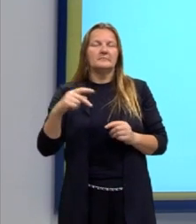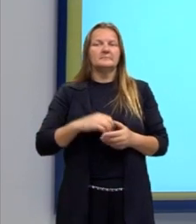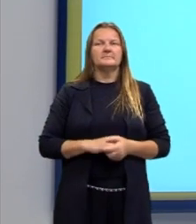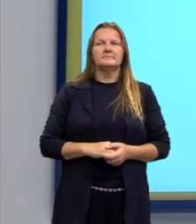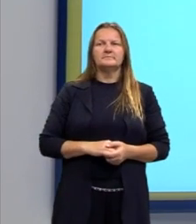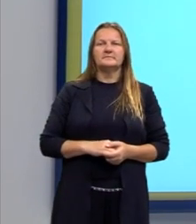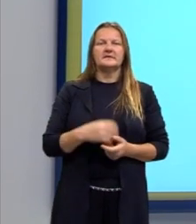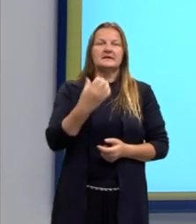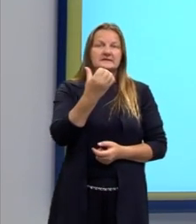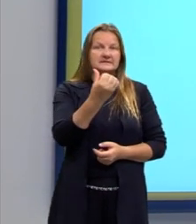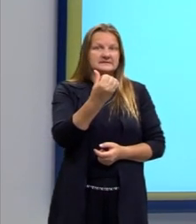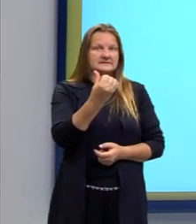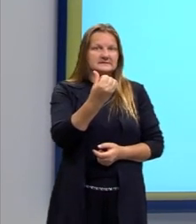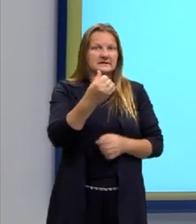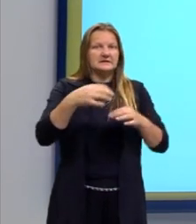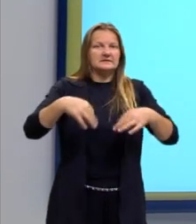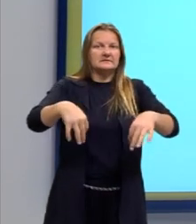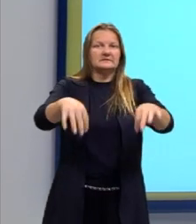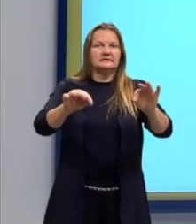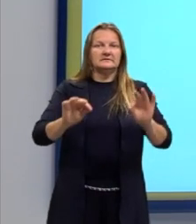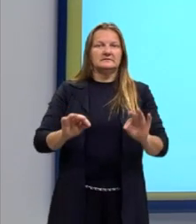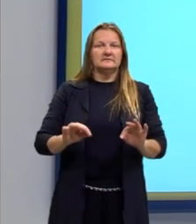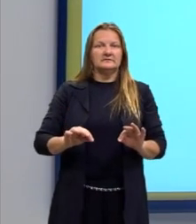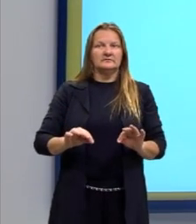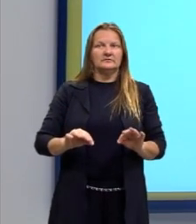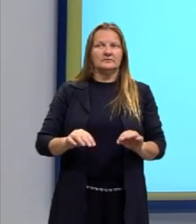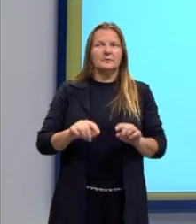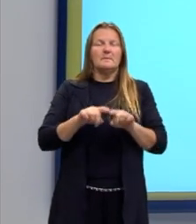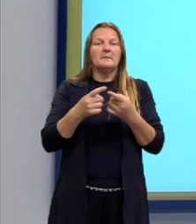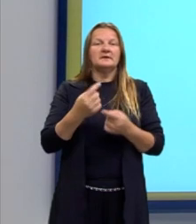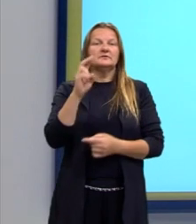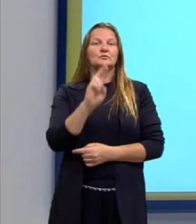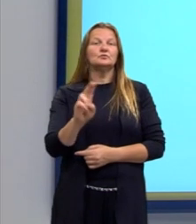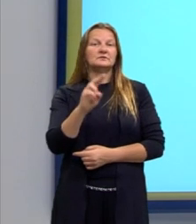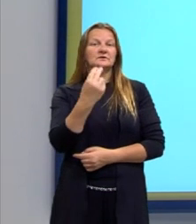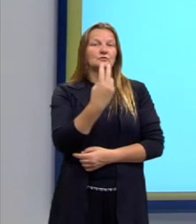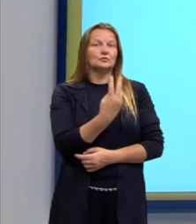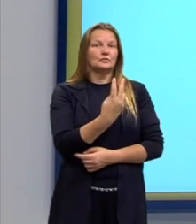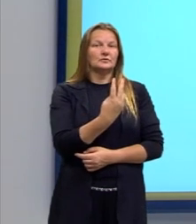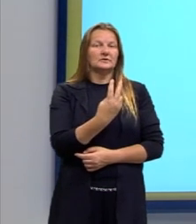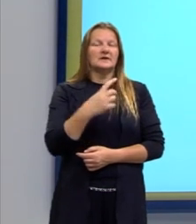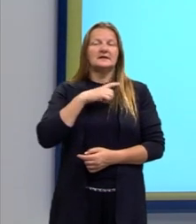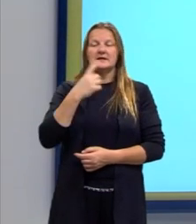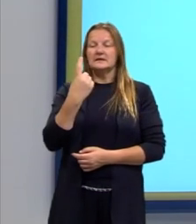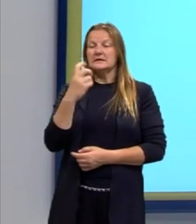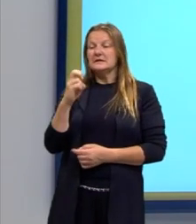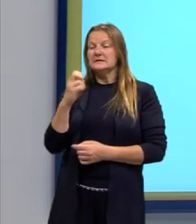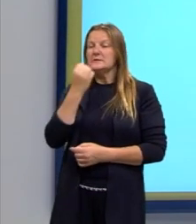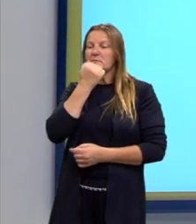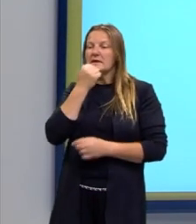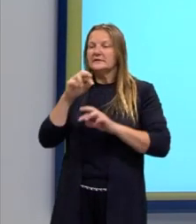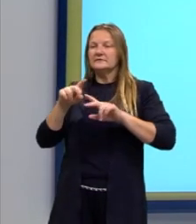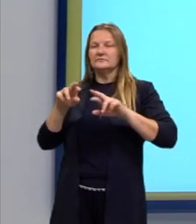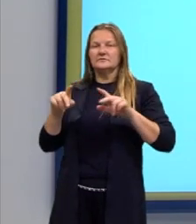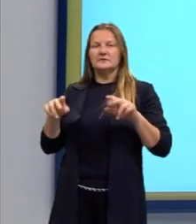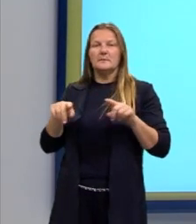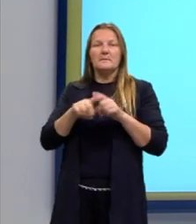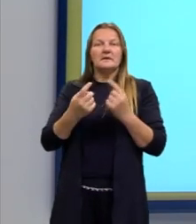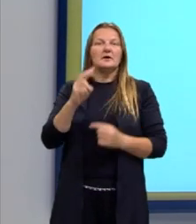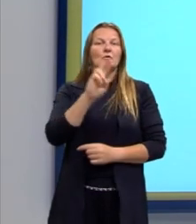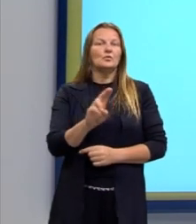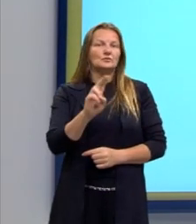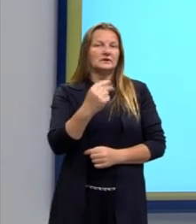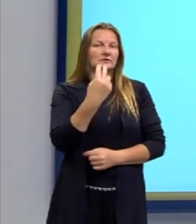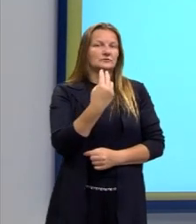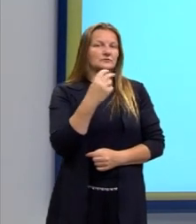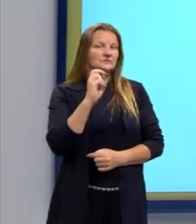tecidos à disposição, mas só quero usar dois. Eu tenho quinze tipos de pedras à disposição, mas só